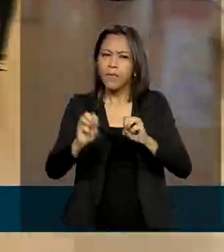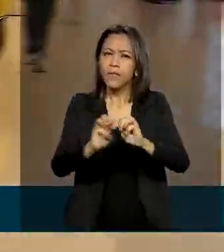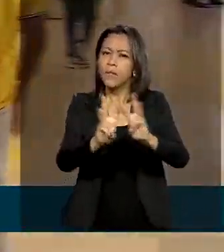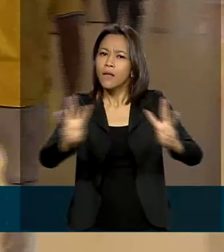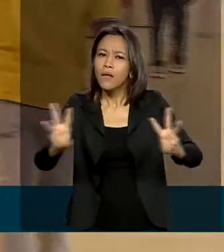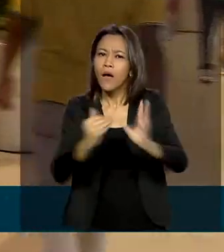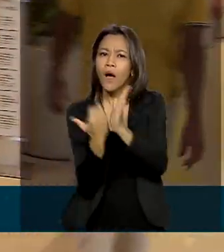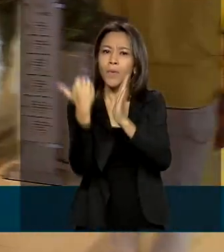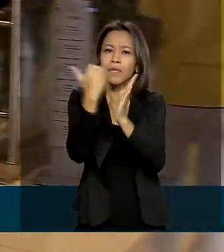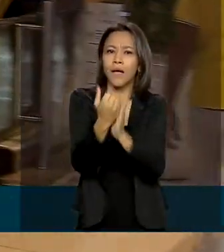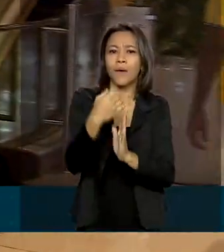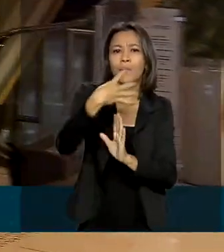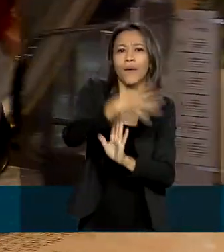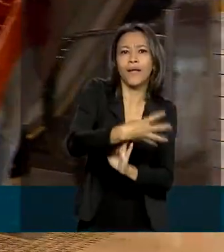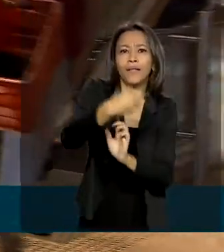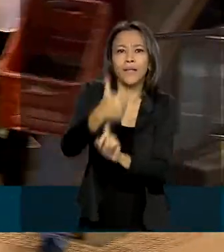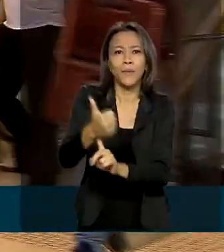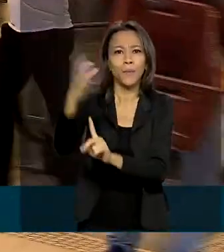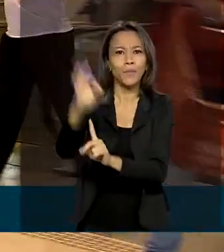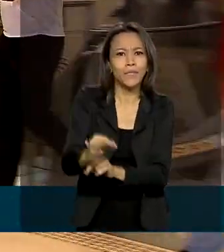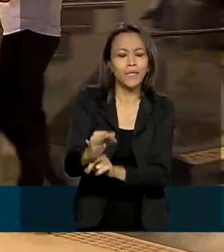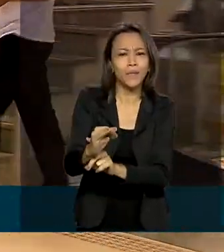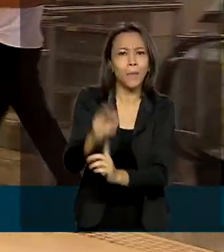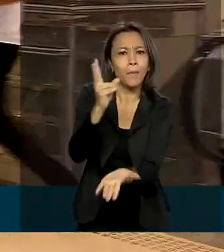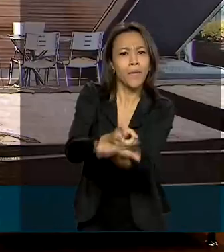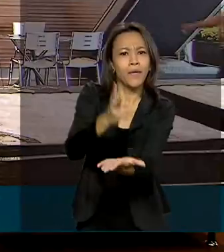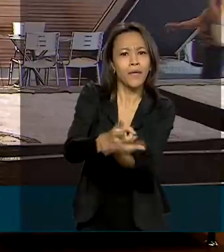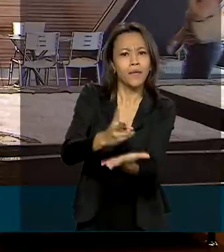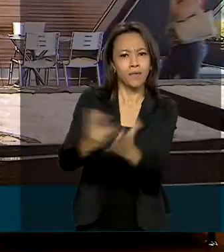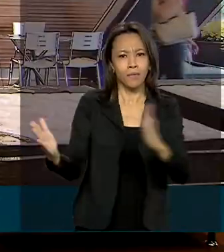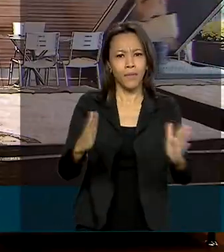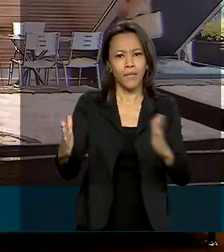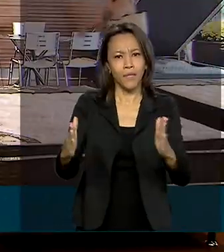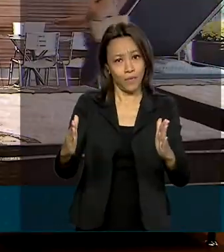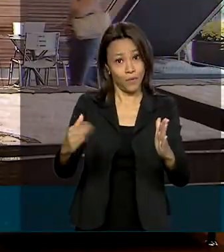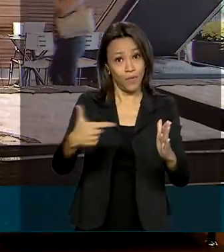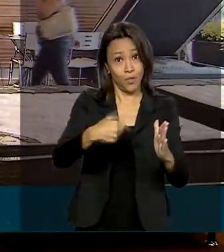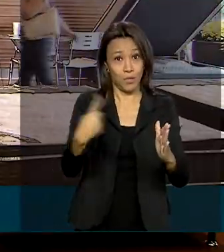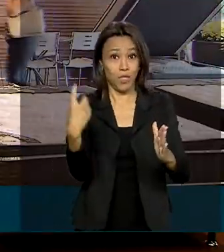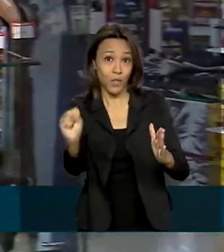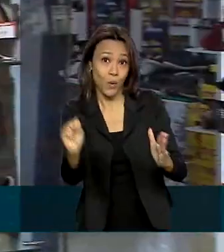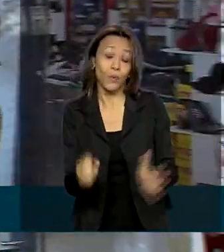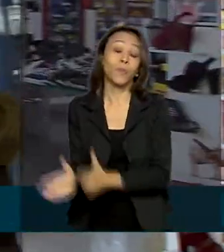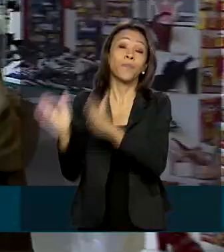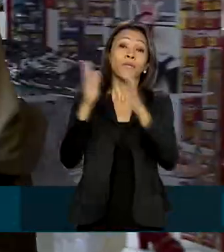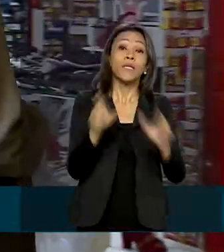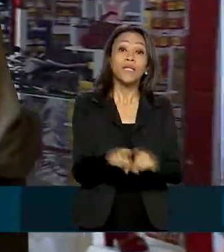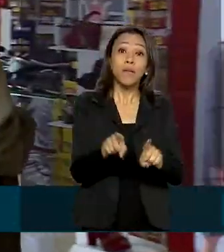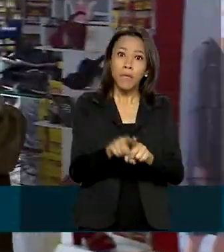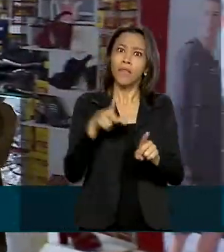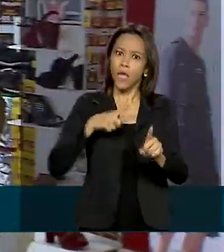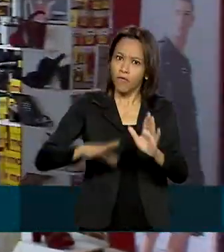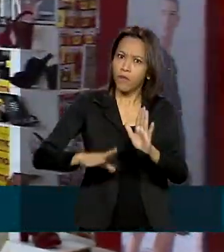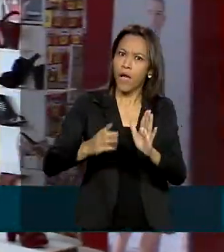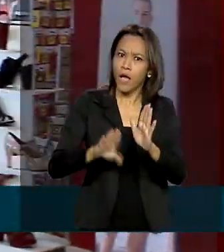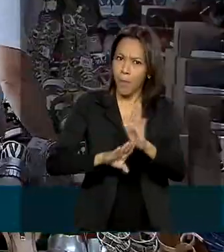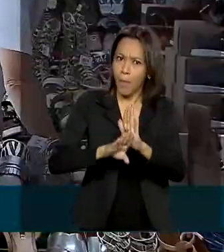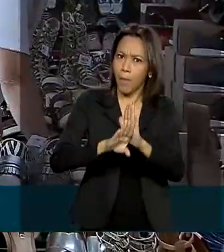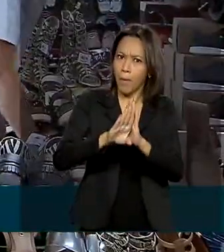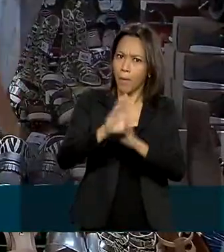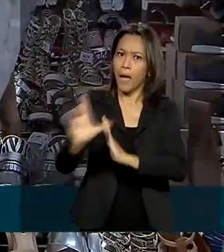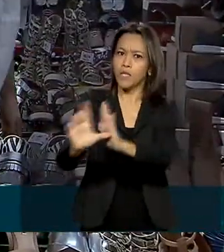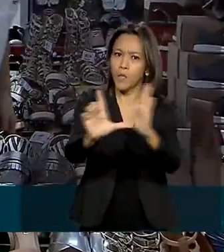41% em relação ao mesmo período de 2018. O varejo também registrou crescimento. Foram 11